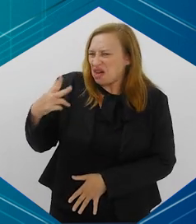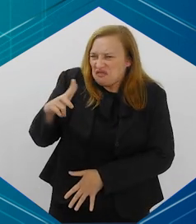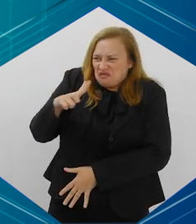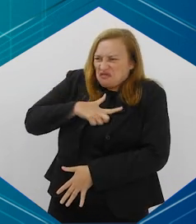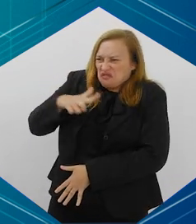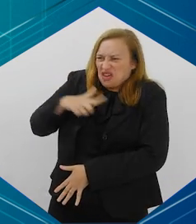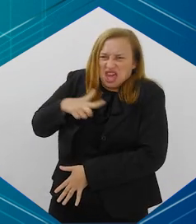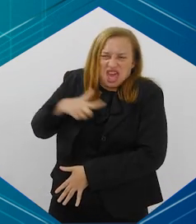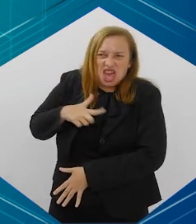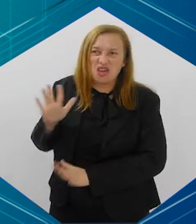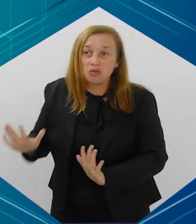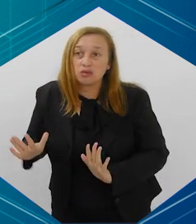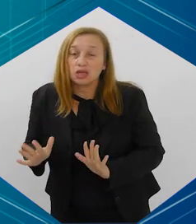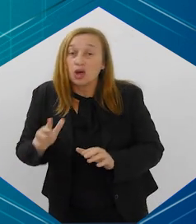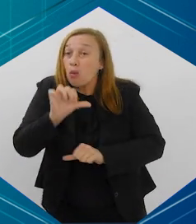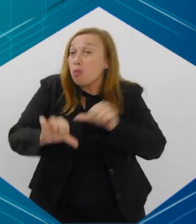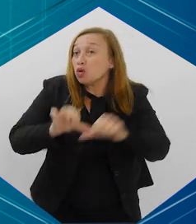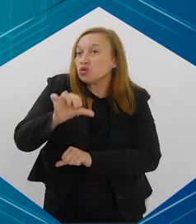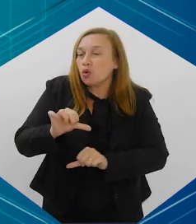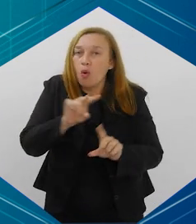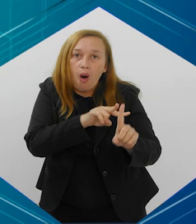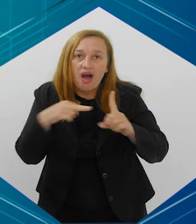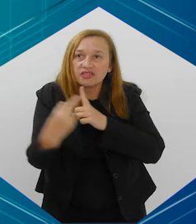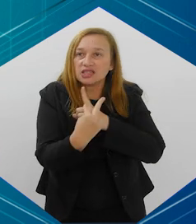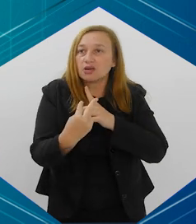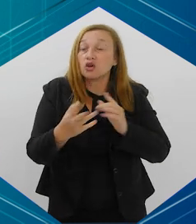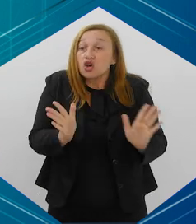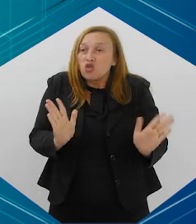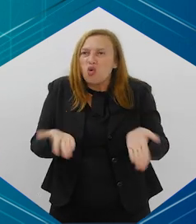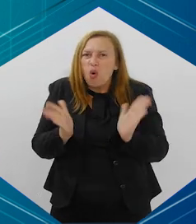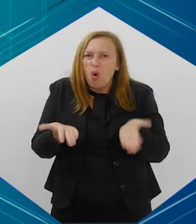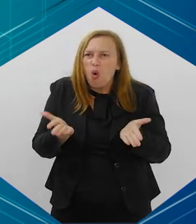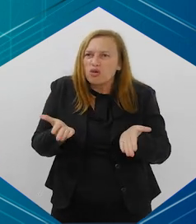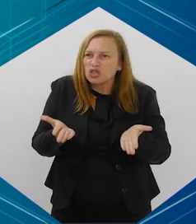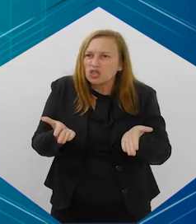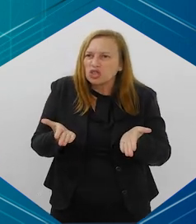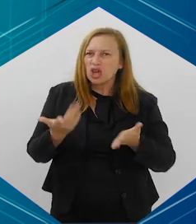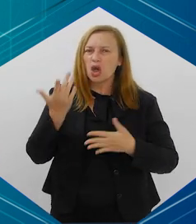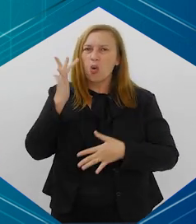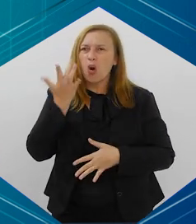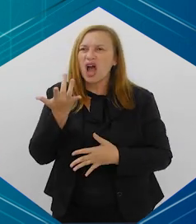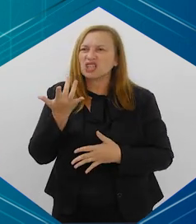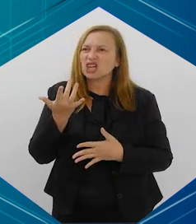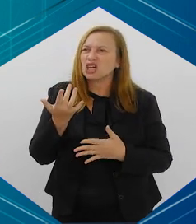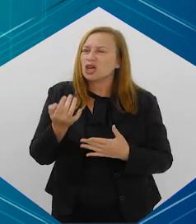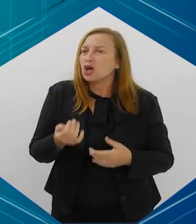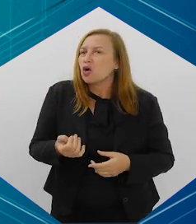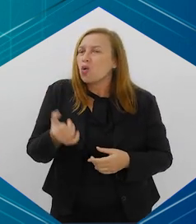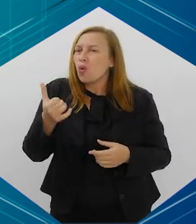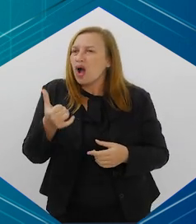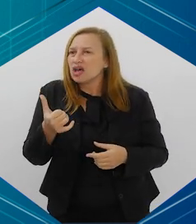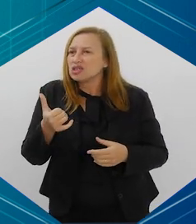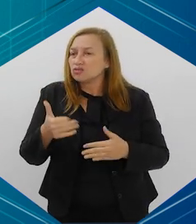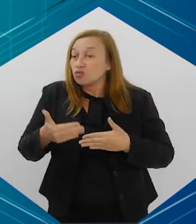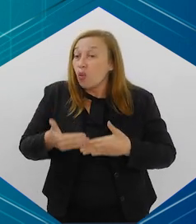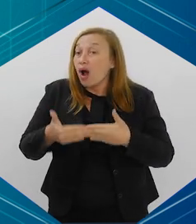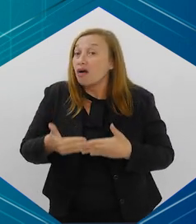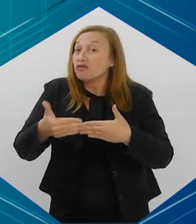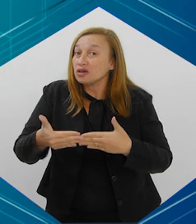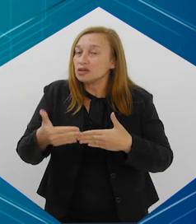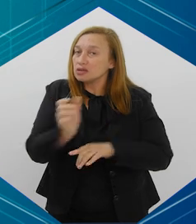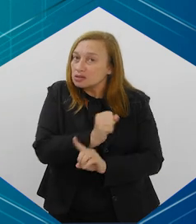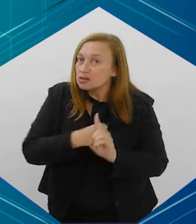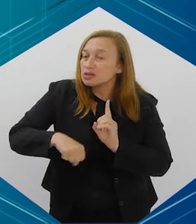né? E é tudo isso mesmo. Então, assim, a mudou essa visão, né? E hoje, eu acho que é um ponto quase que da civilização brasileira, de um